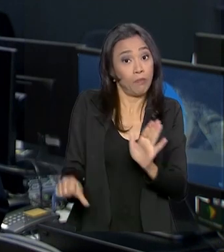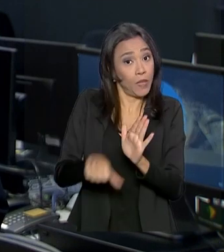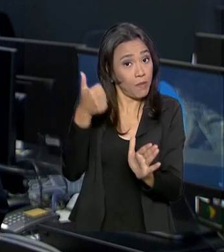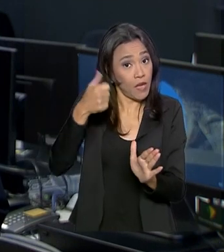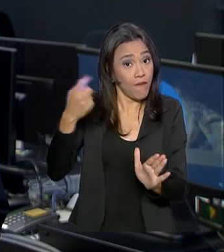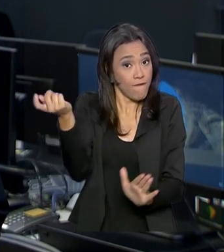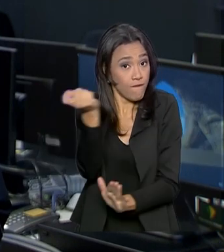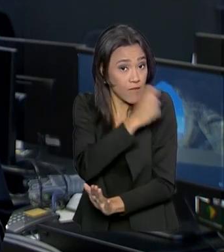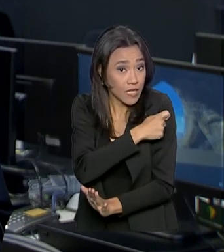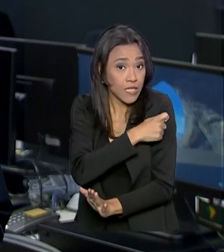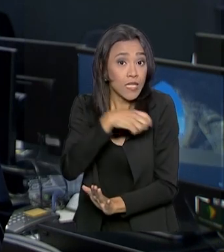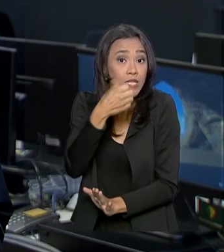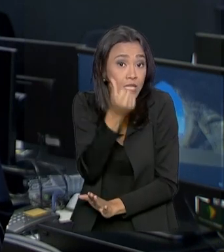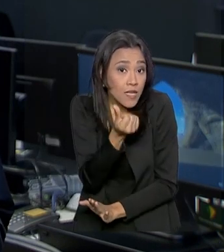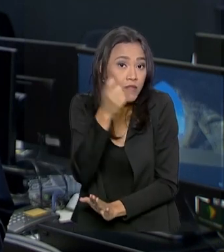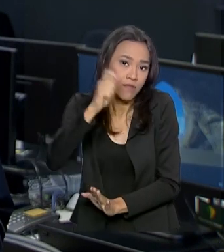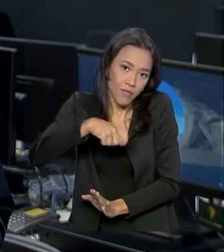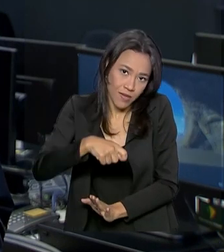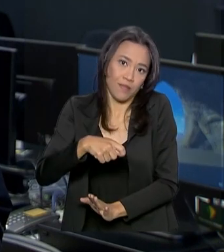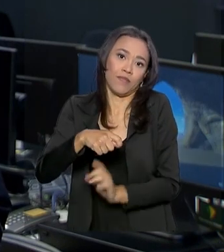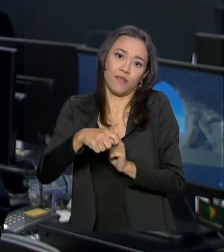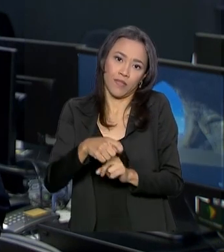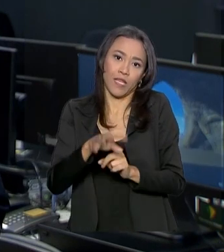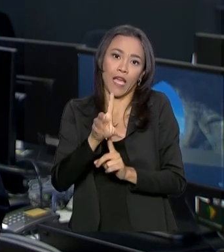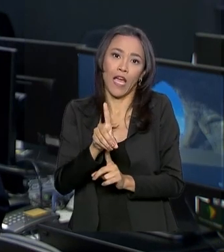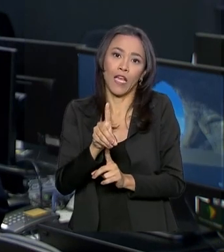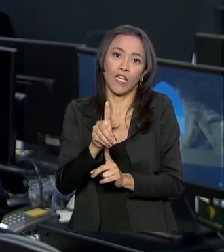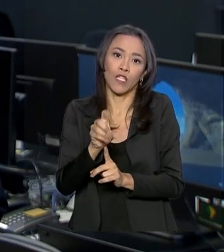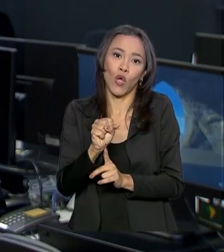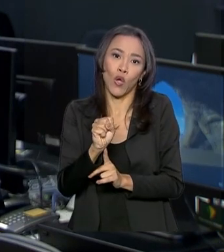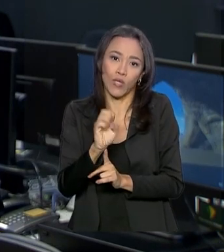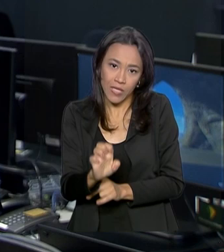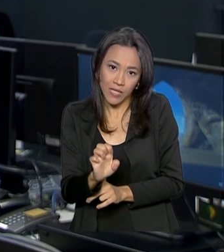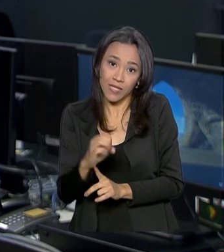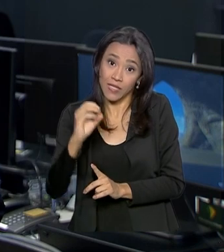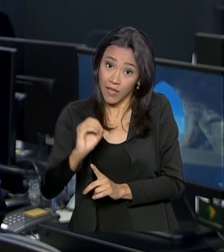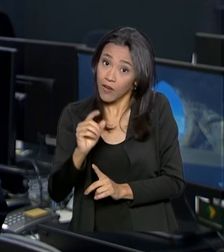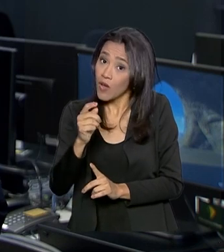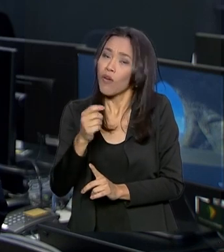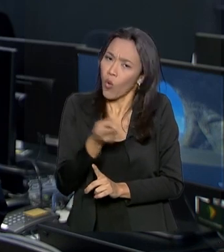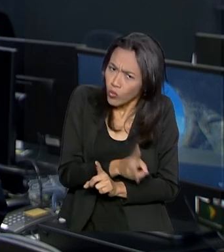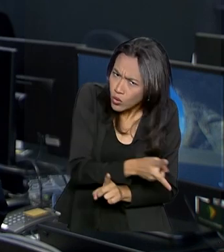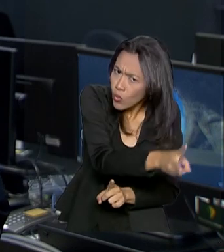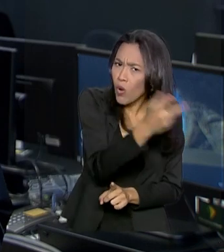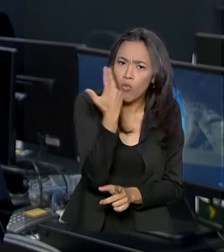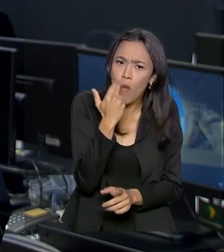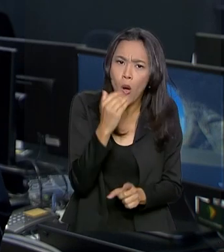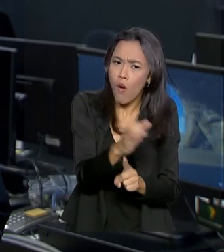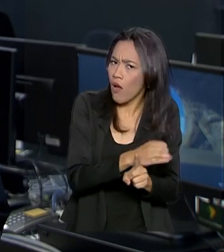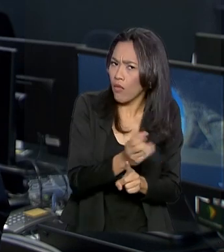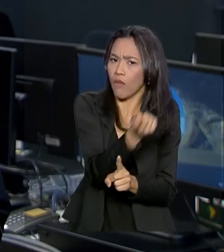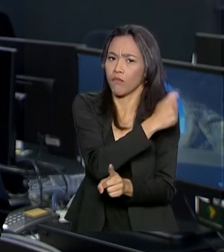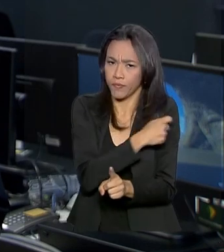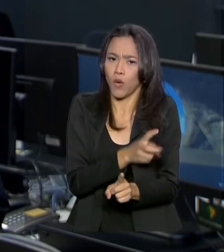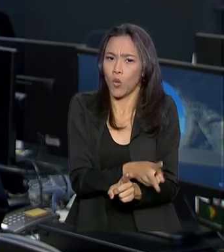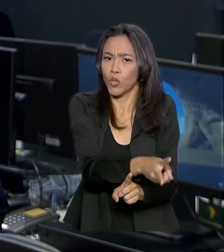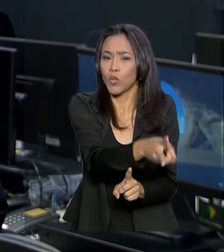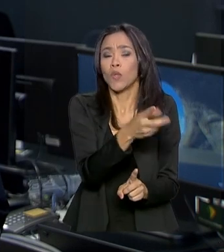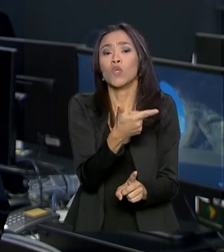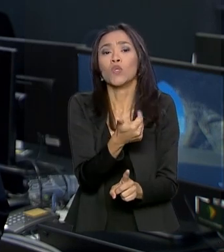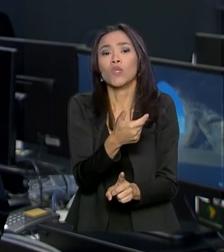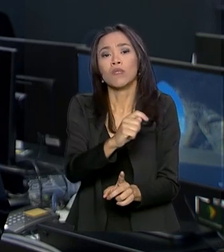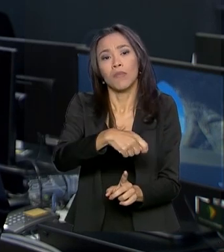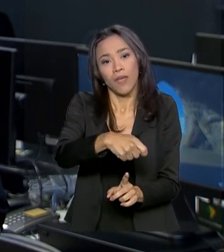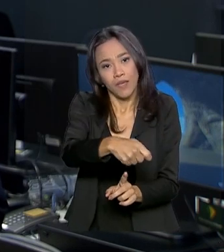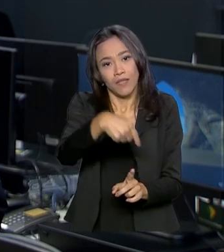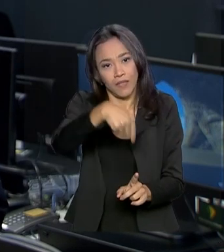seis meses de idade. A chamada dose zero não exclui, porém, a necessidade de receber as demais doses. Aplicadas aos 12 meses